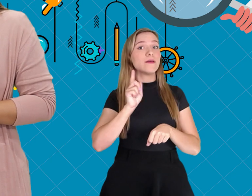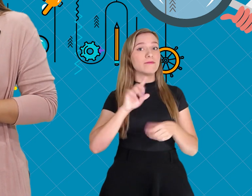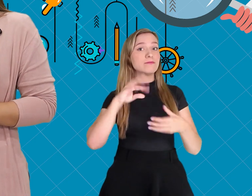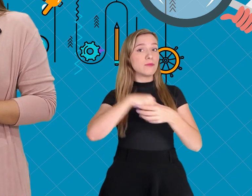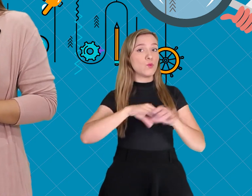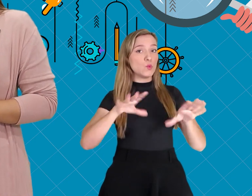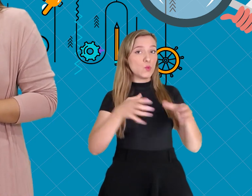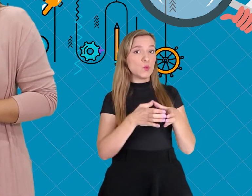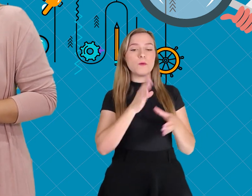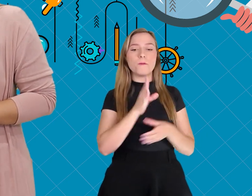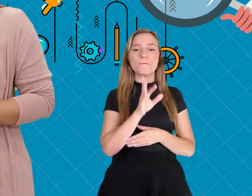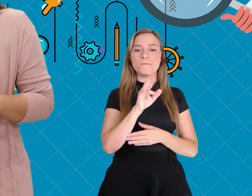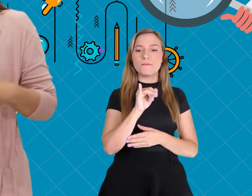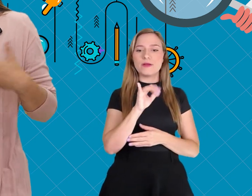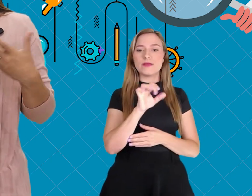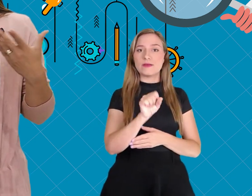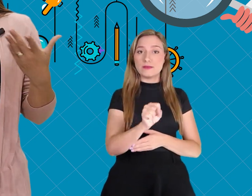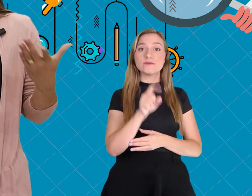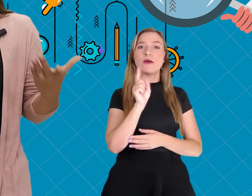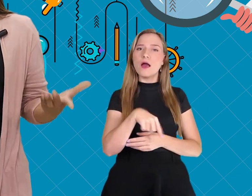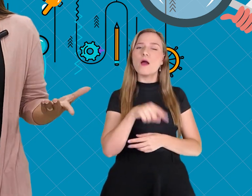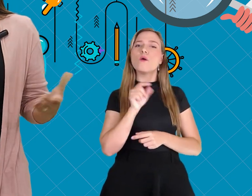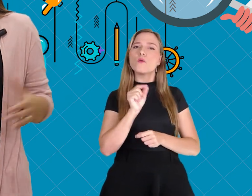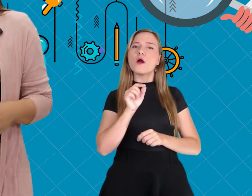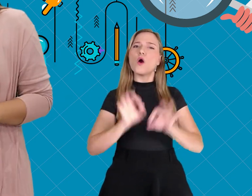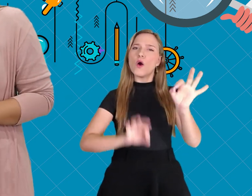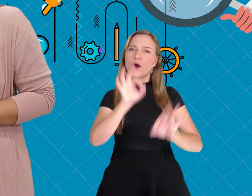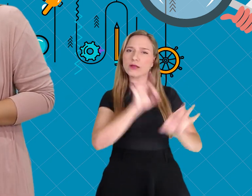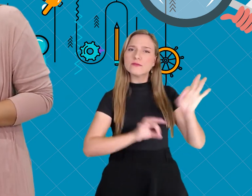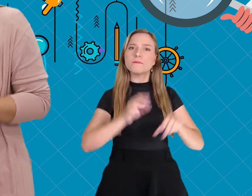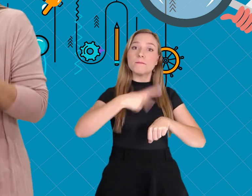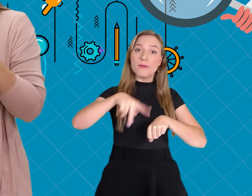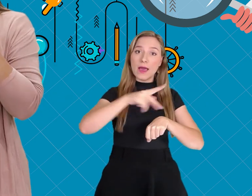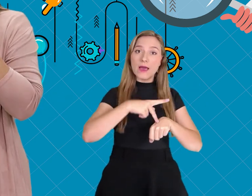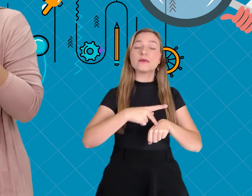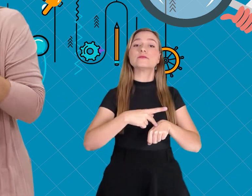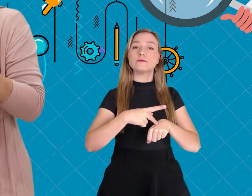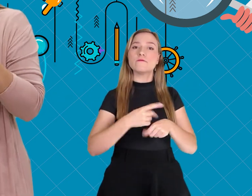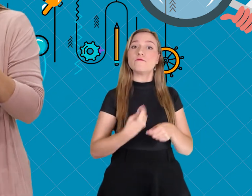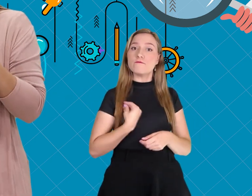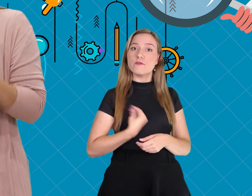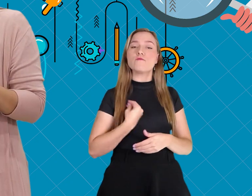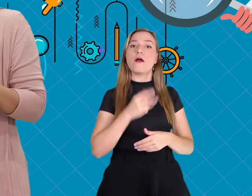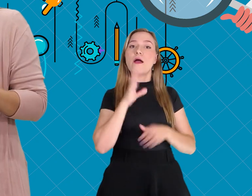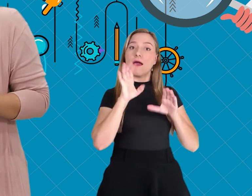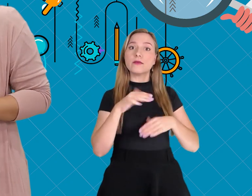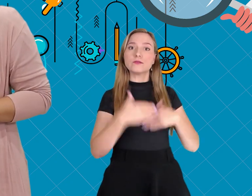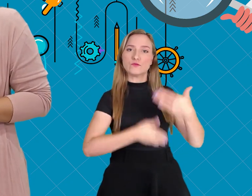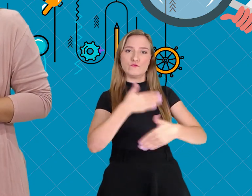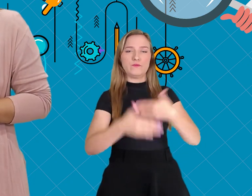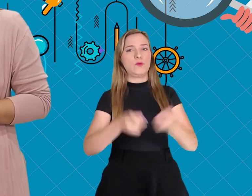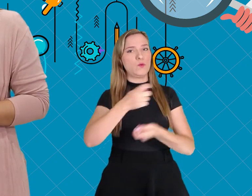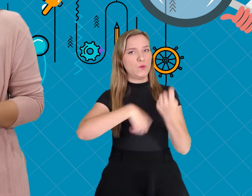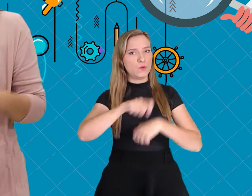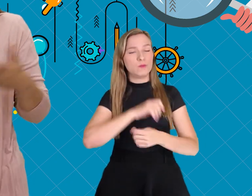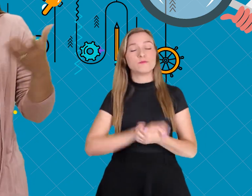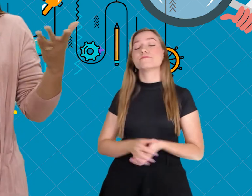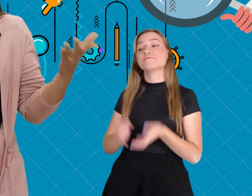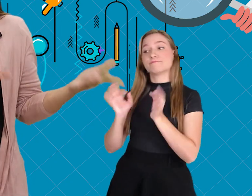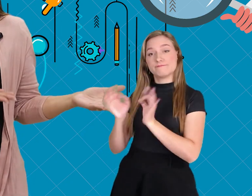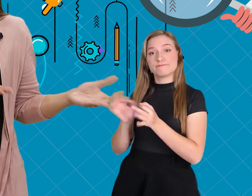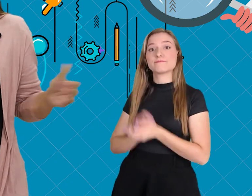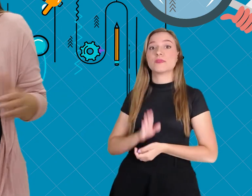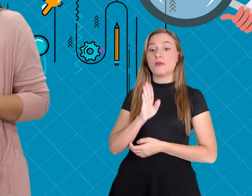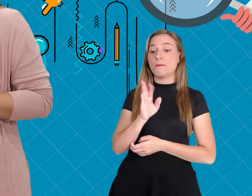parte dos BRICS, que é uma organização de países de mercado emergente, em relação ao